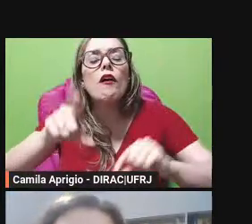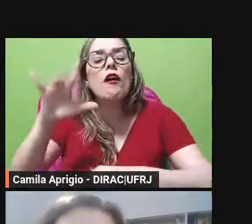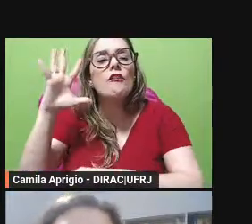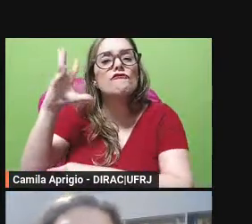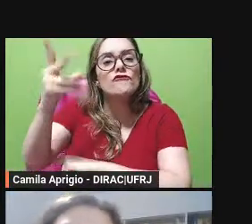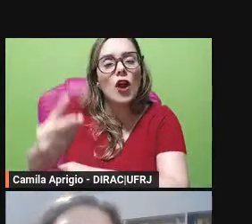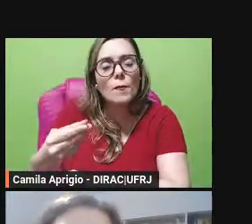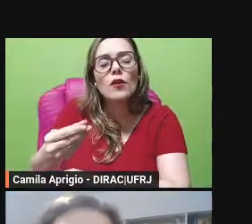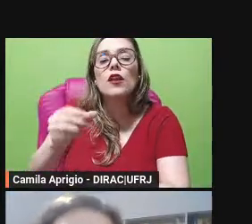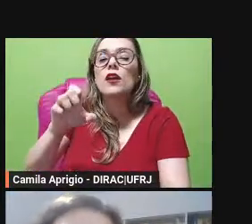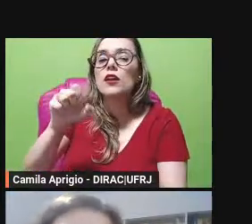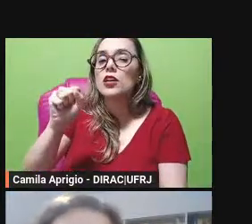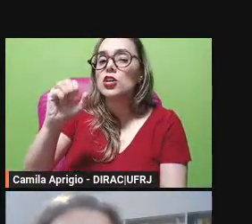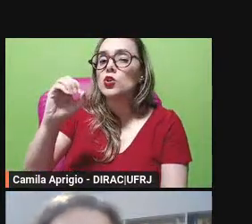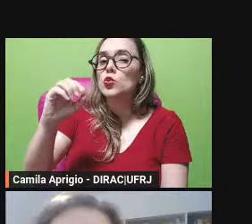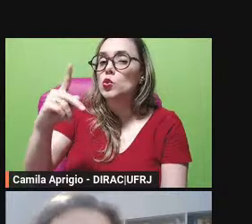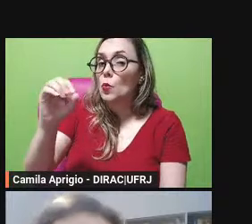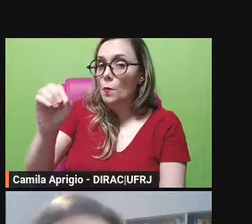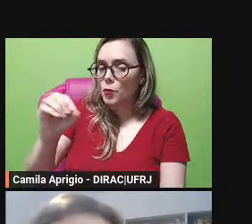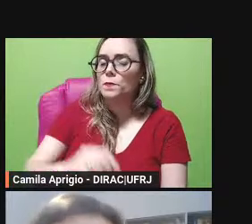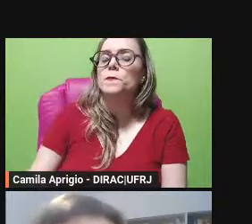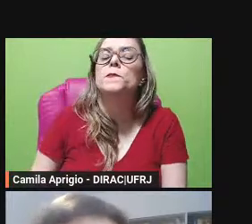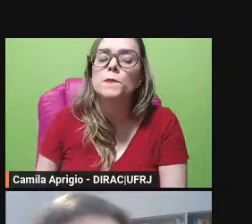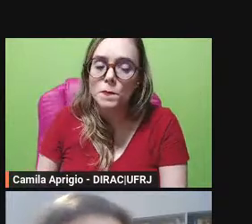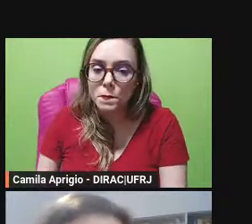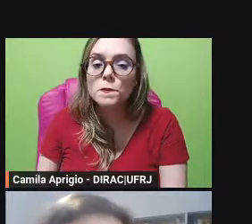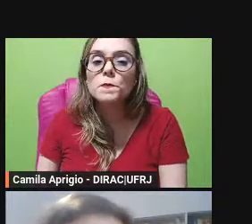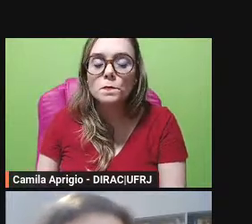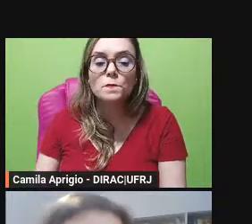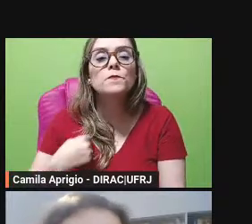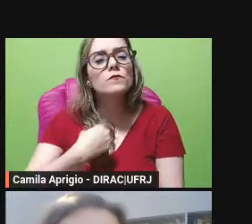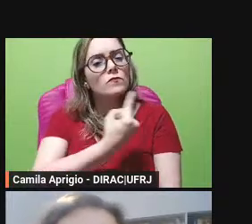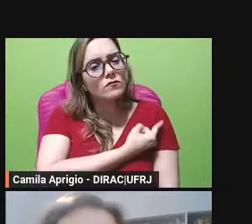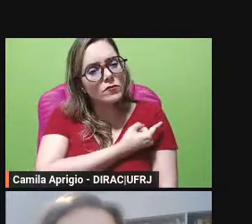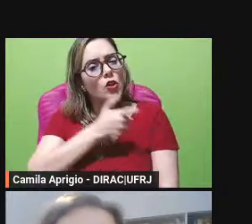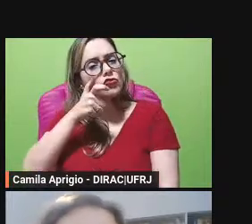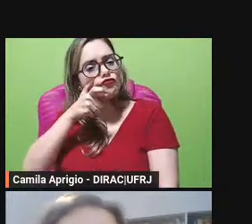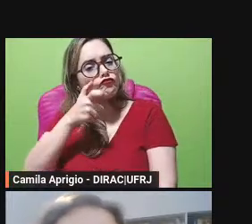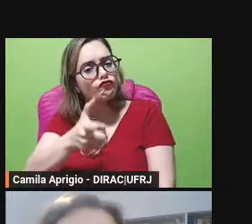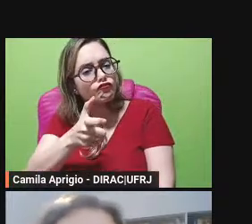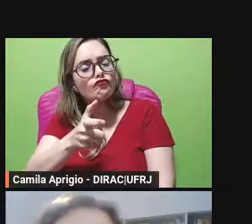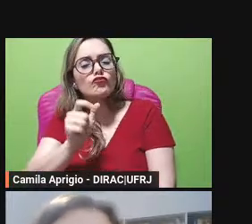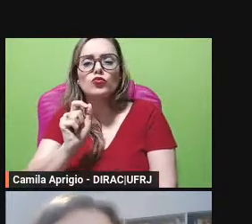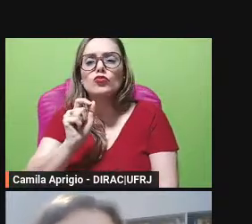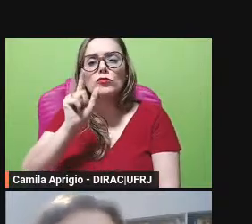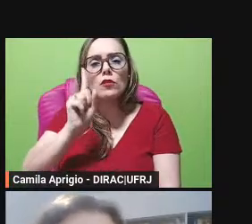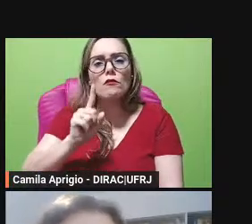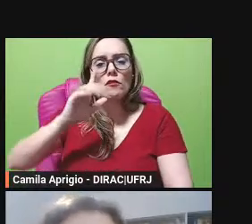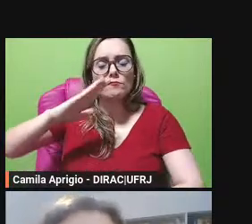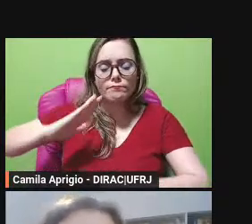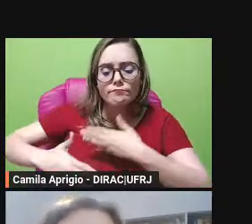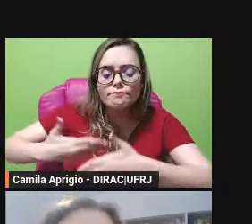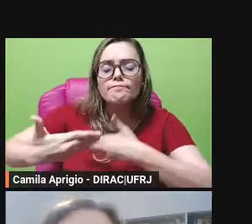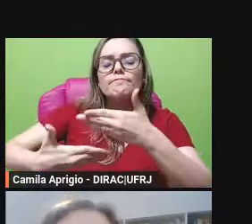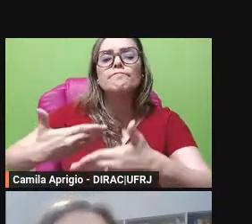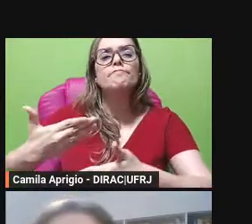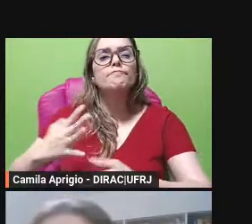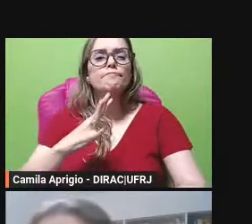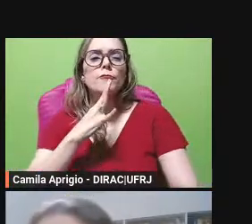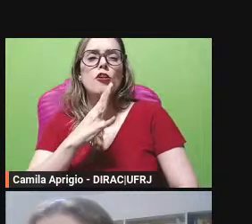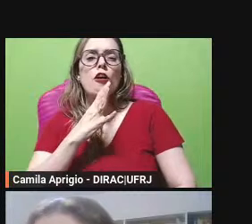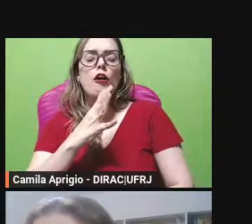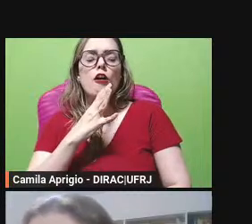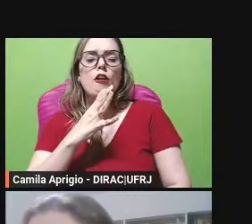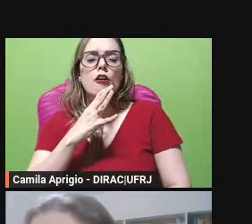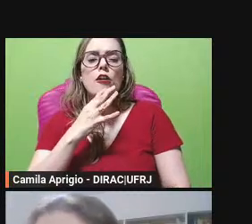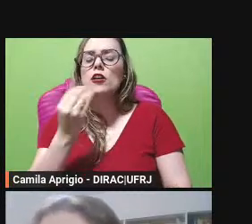é muito é muito interessante produtiva muito eficaz a primeira consideração teórica